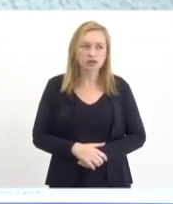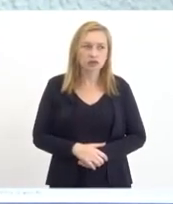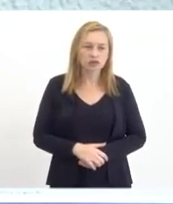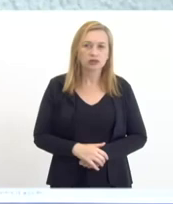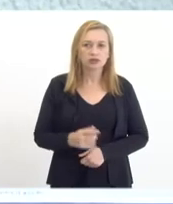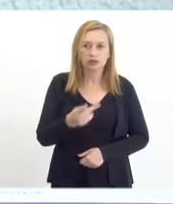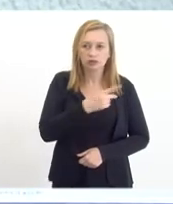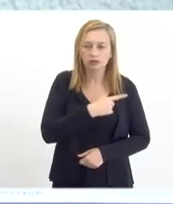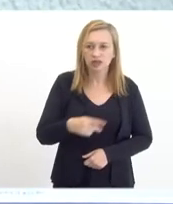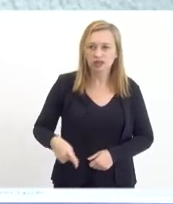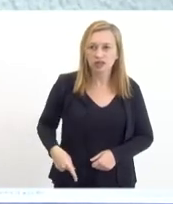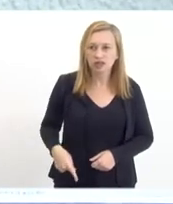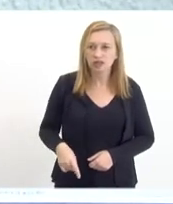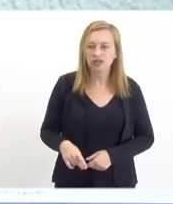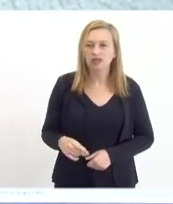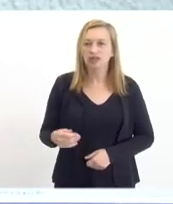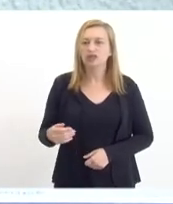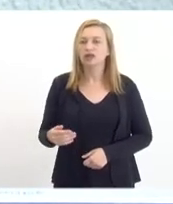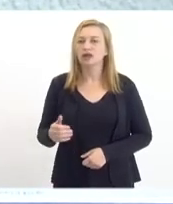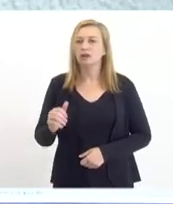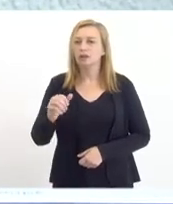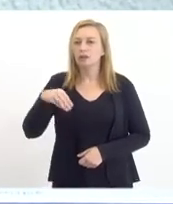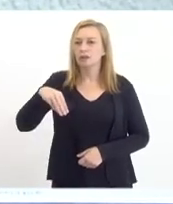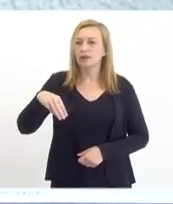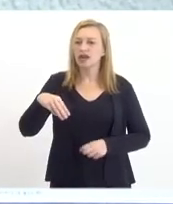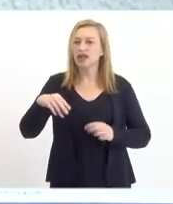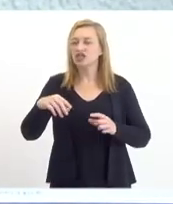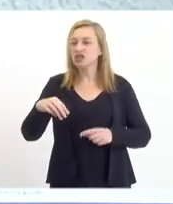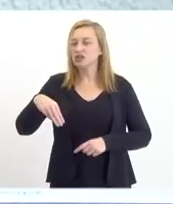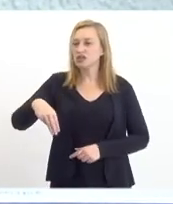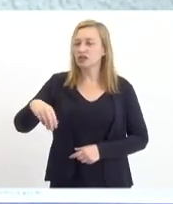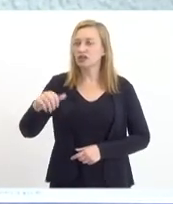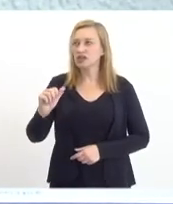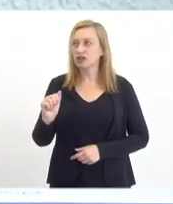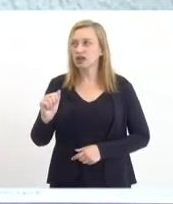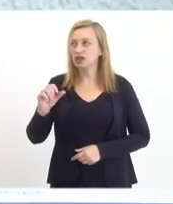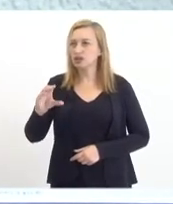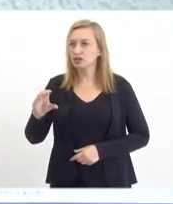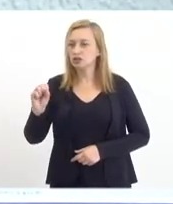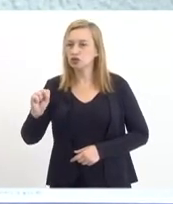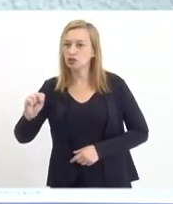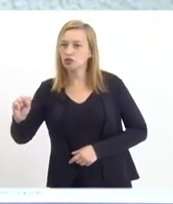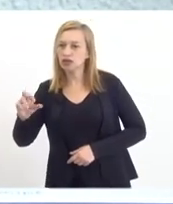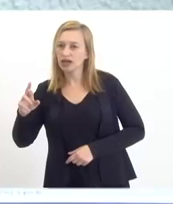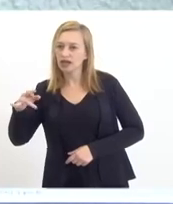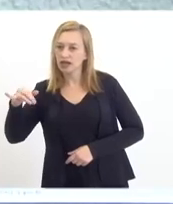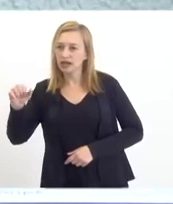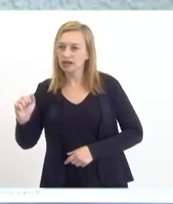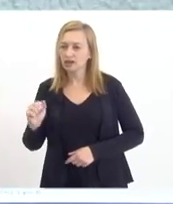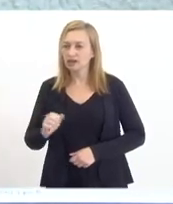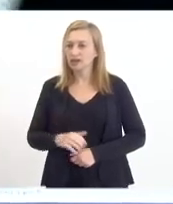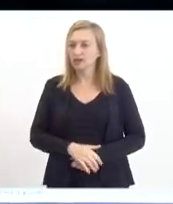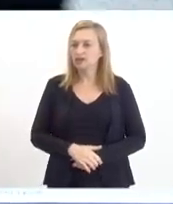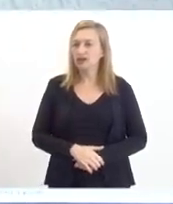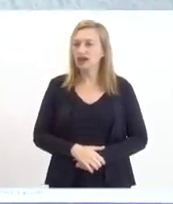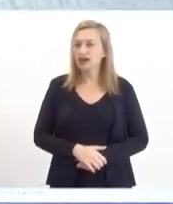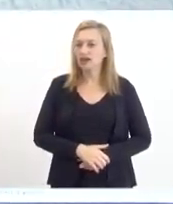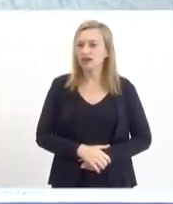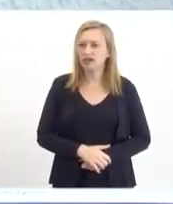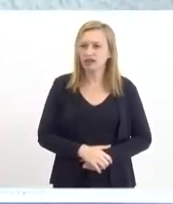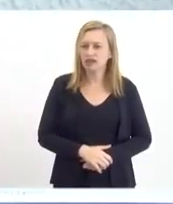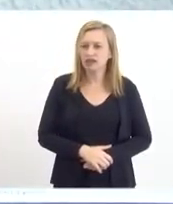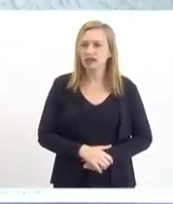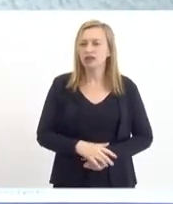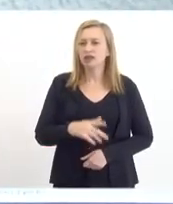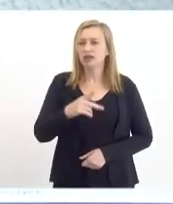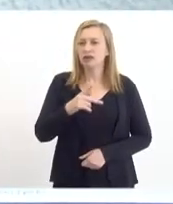da nossa querida maçonaria, também representando aqui a Associação Comercial e Industrial Pastoril